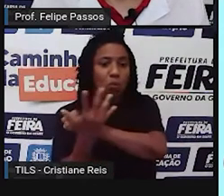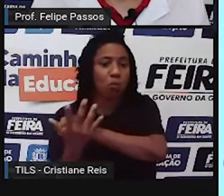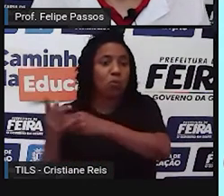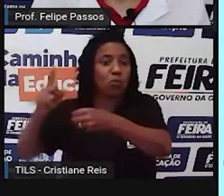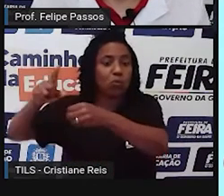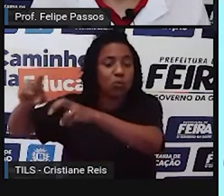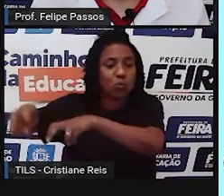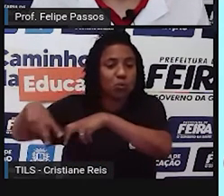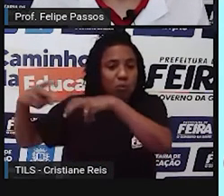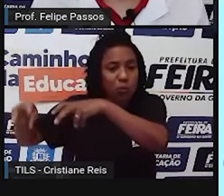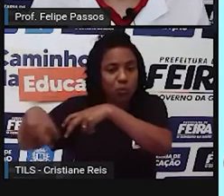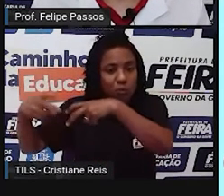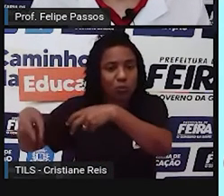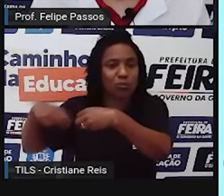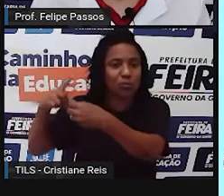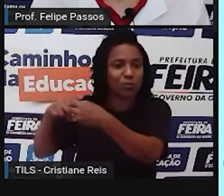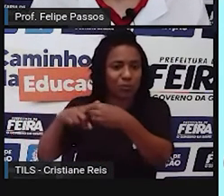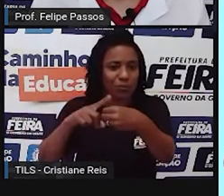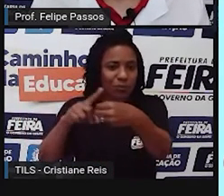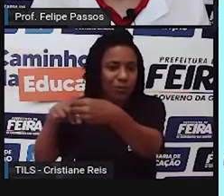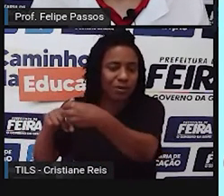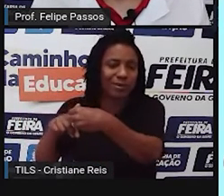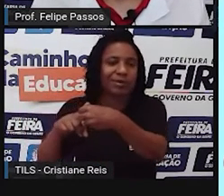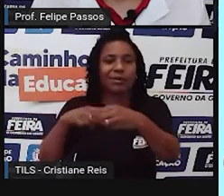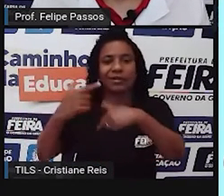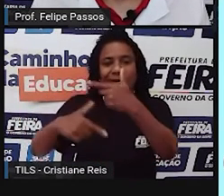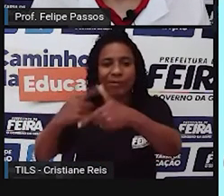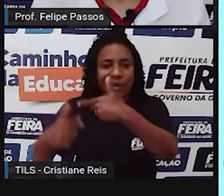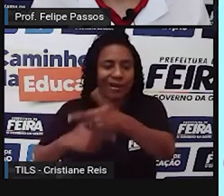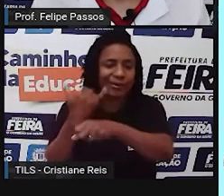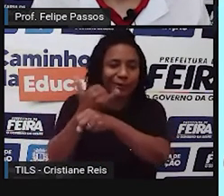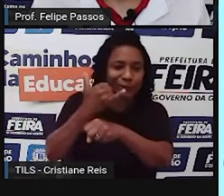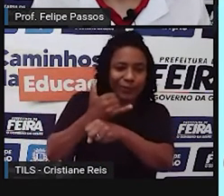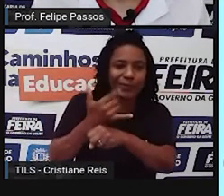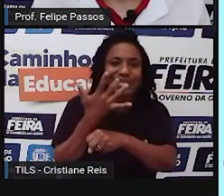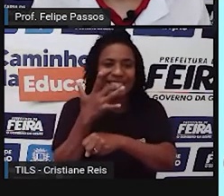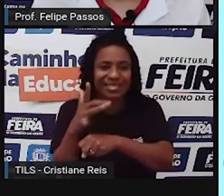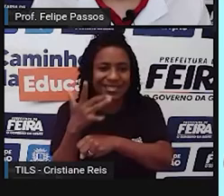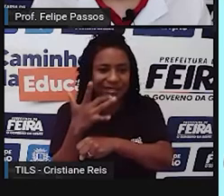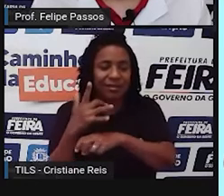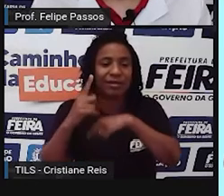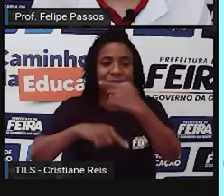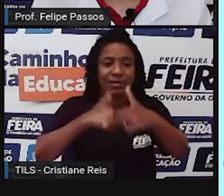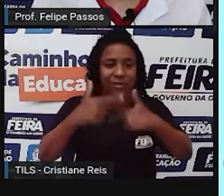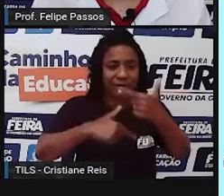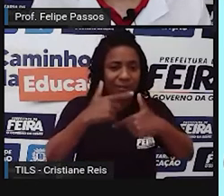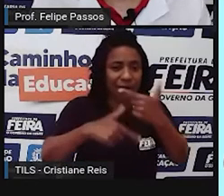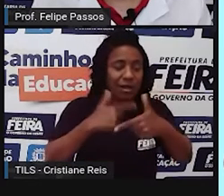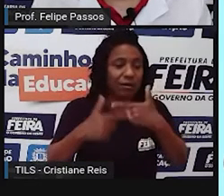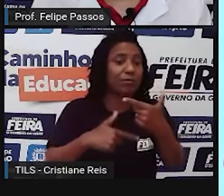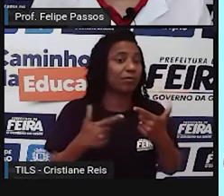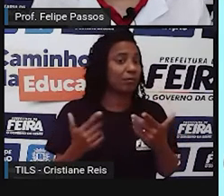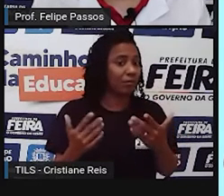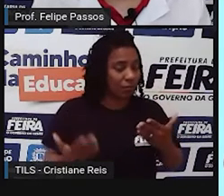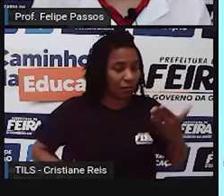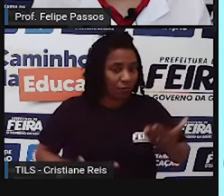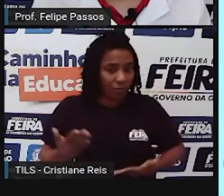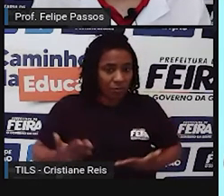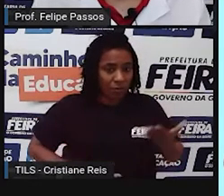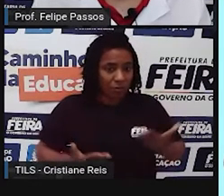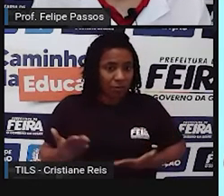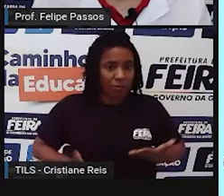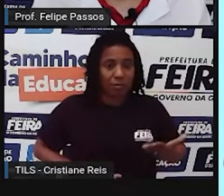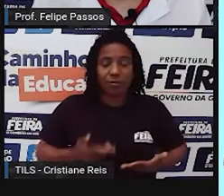mineração, até mesmo serviços domésticos, pessoas vivendo em situação de